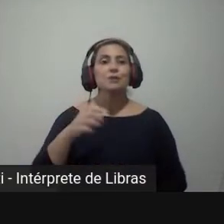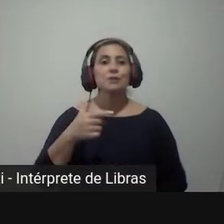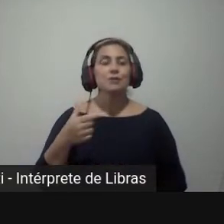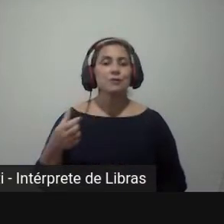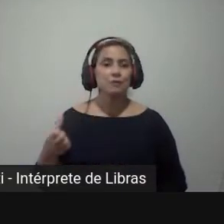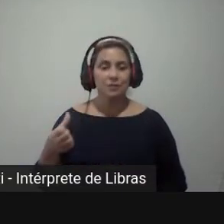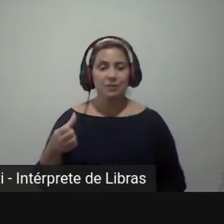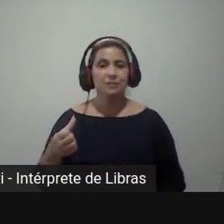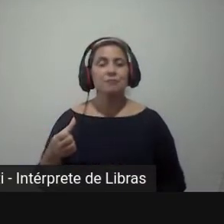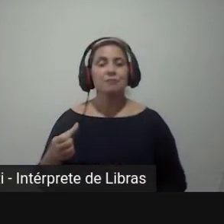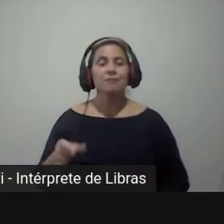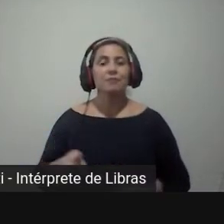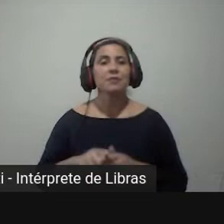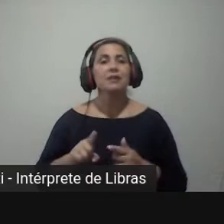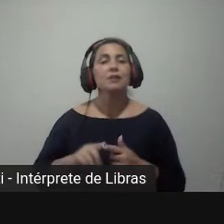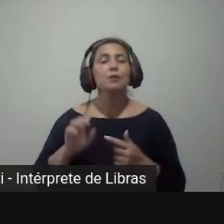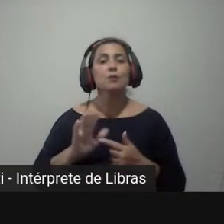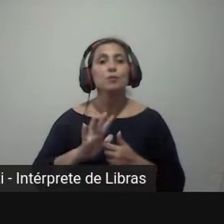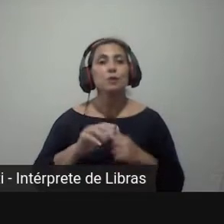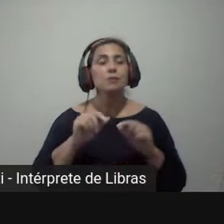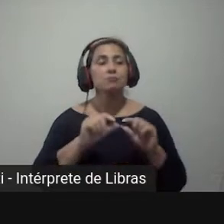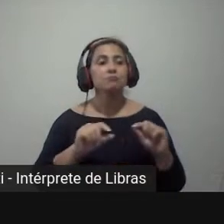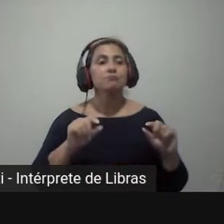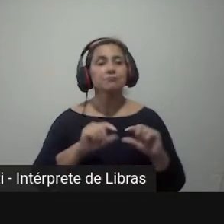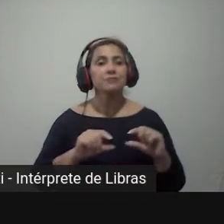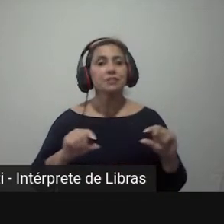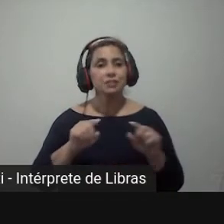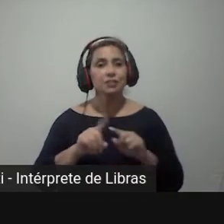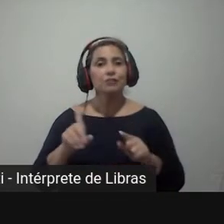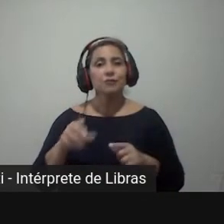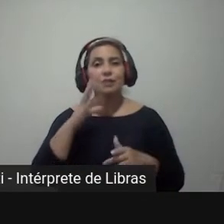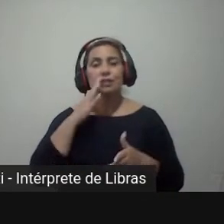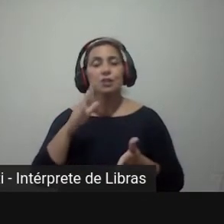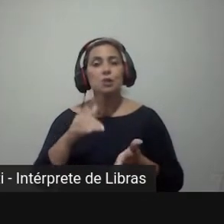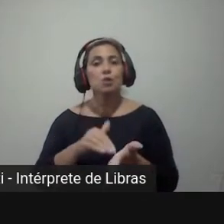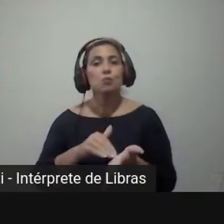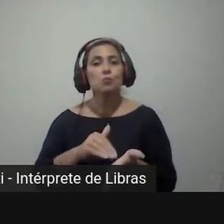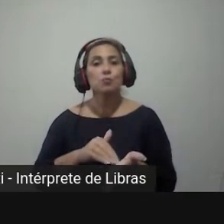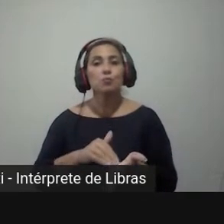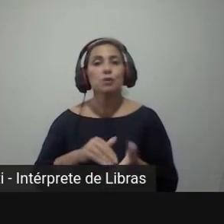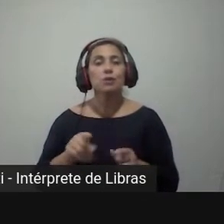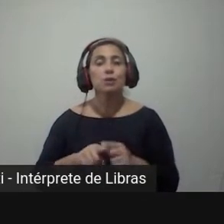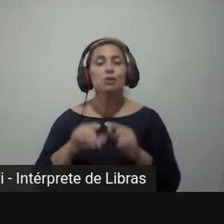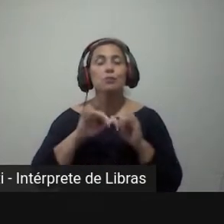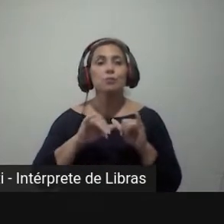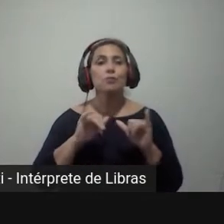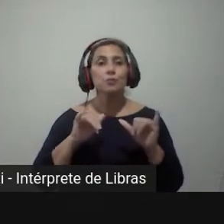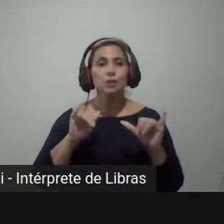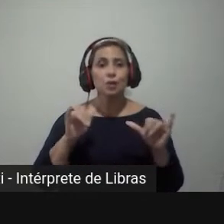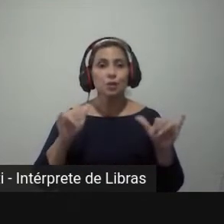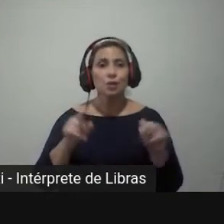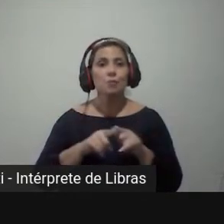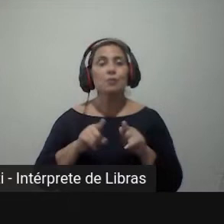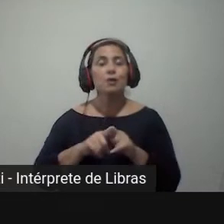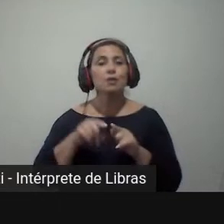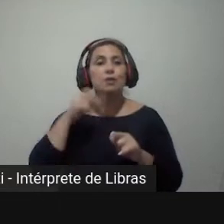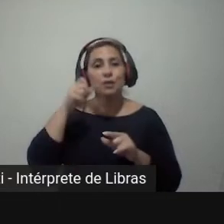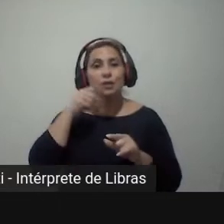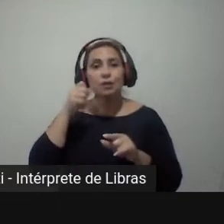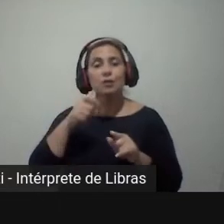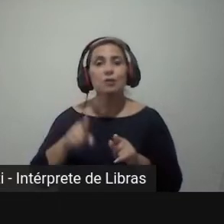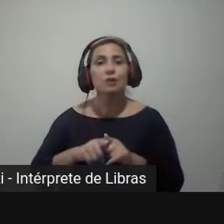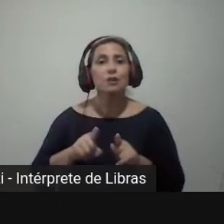o trecho guido é o primeiro parágrafo e a esquerda e a imagem final é a publicação nos anais do Senado editada em